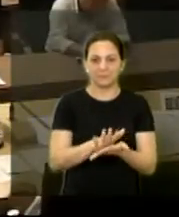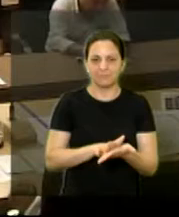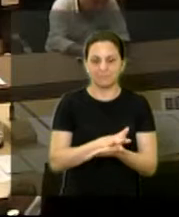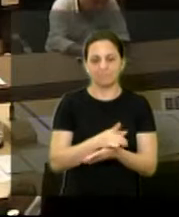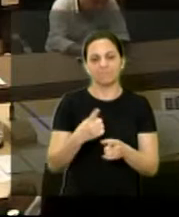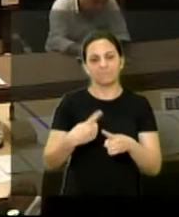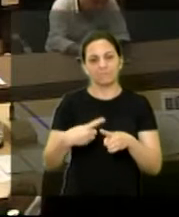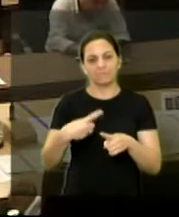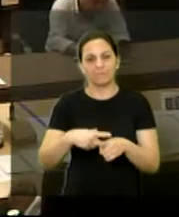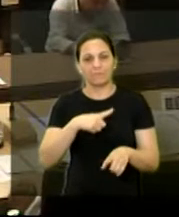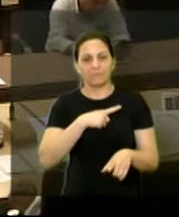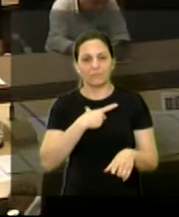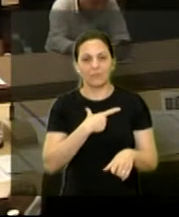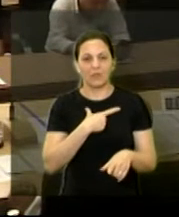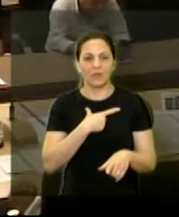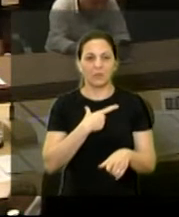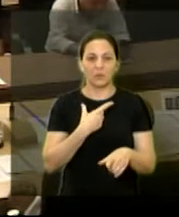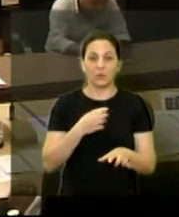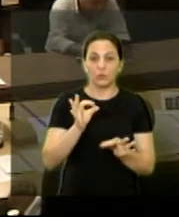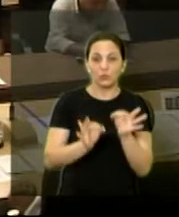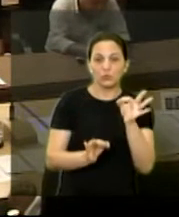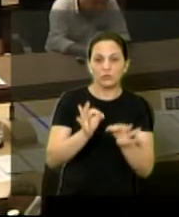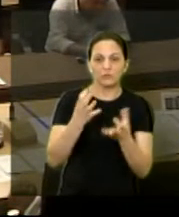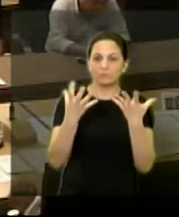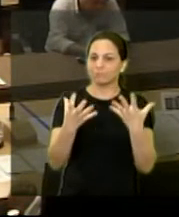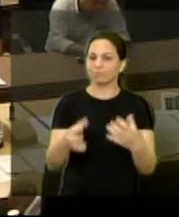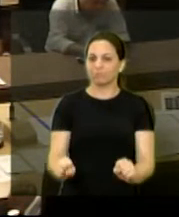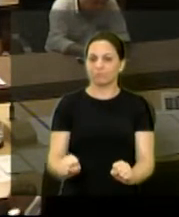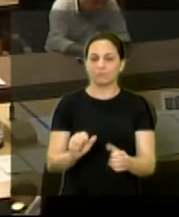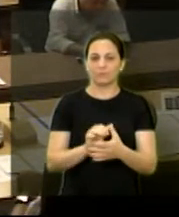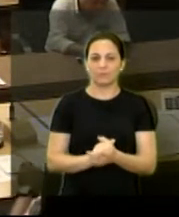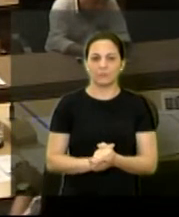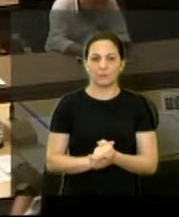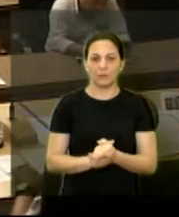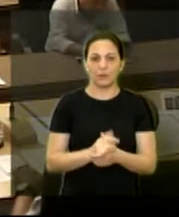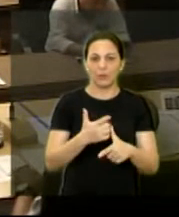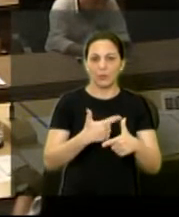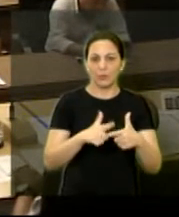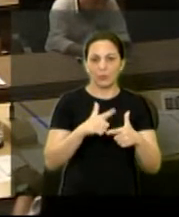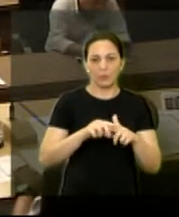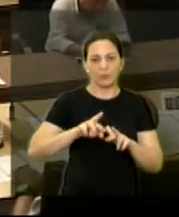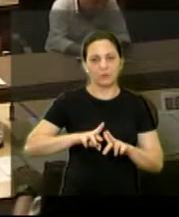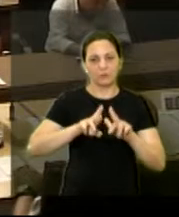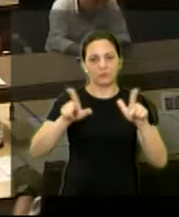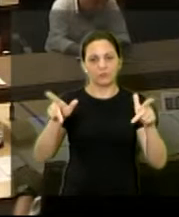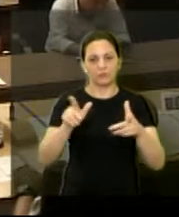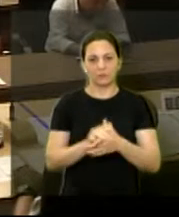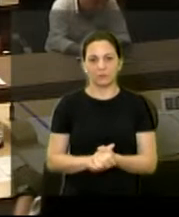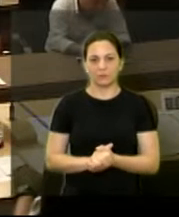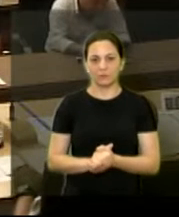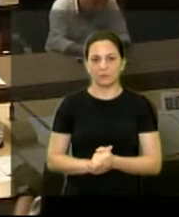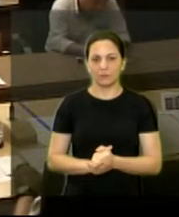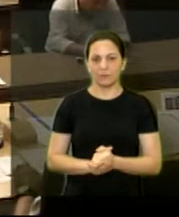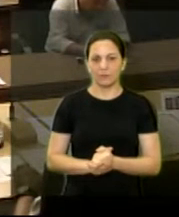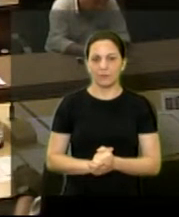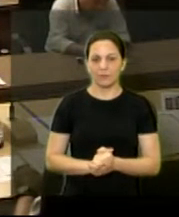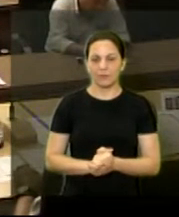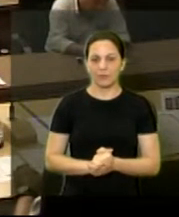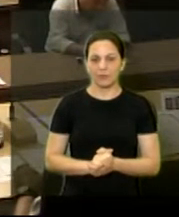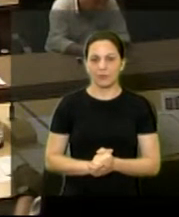existem questões de ordem jurídica que são outros problemas depois que nós já tivemos